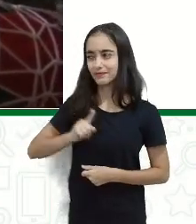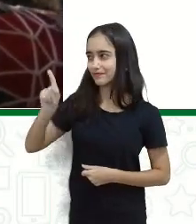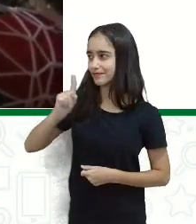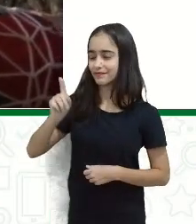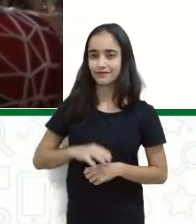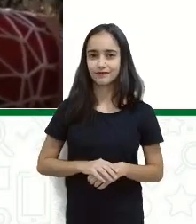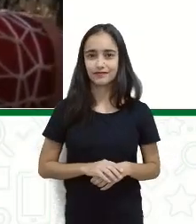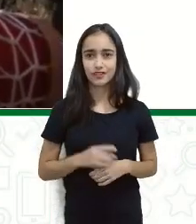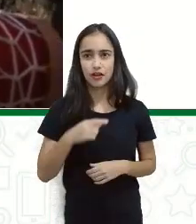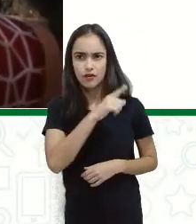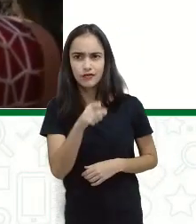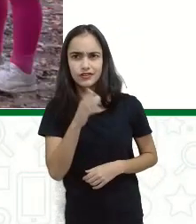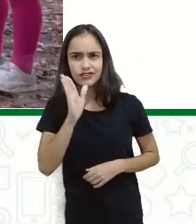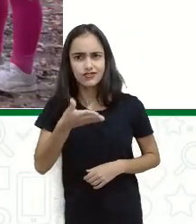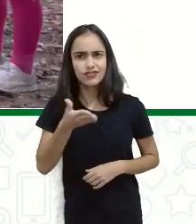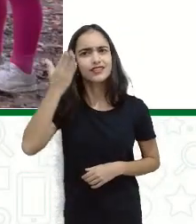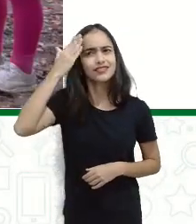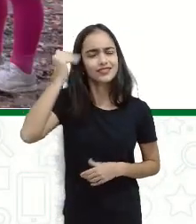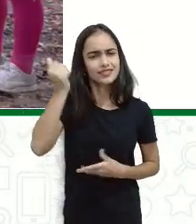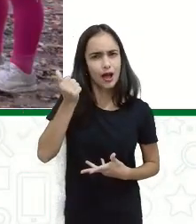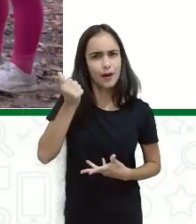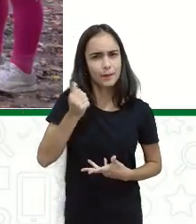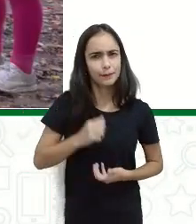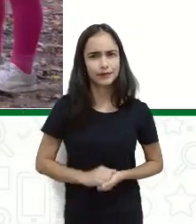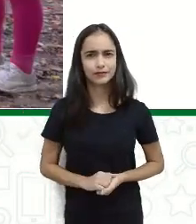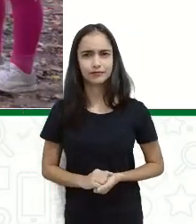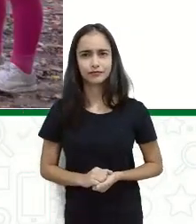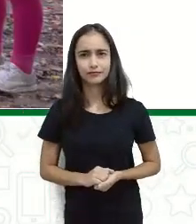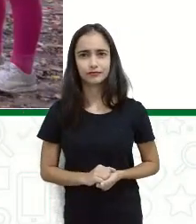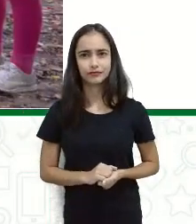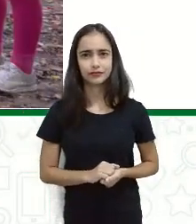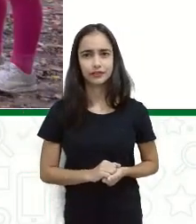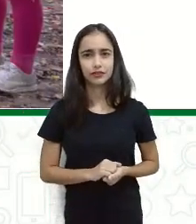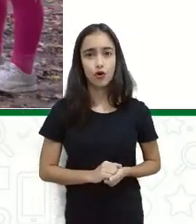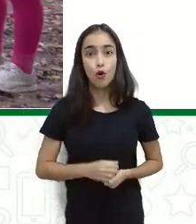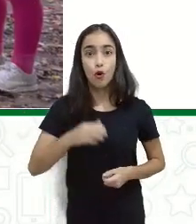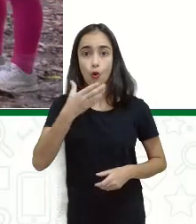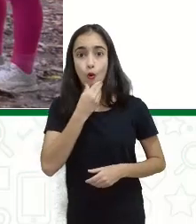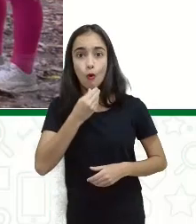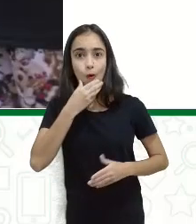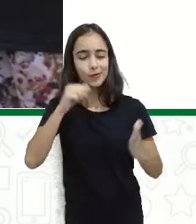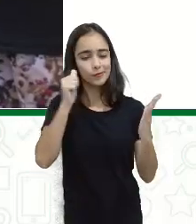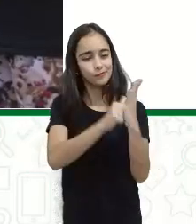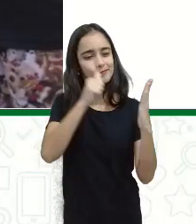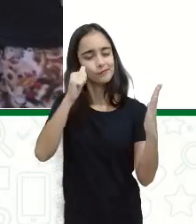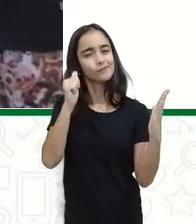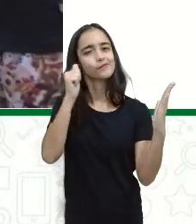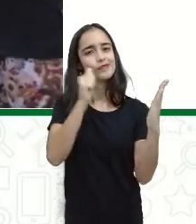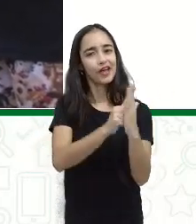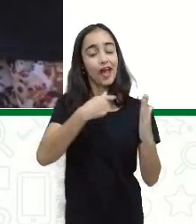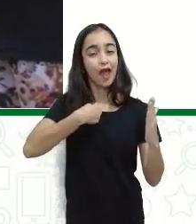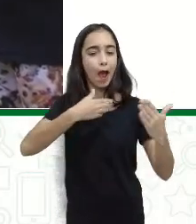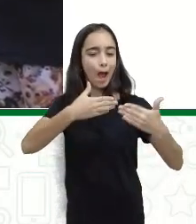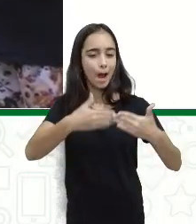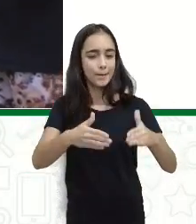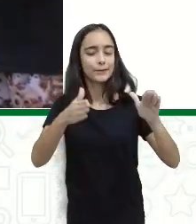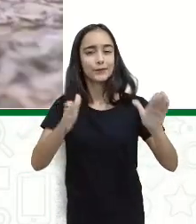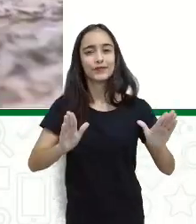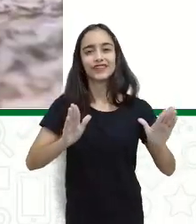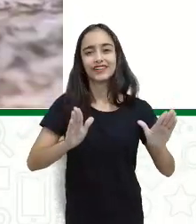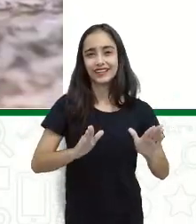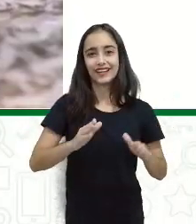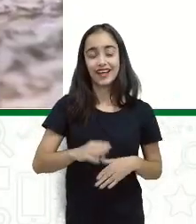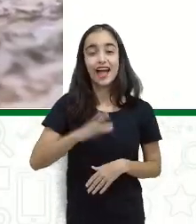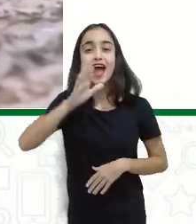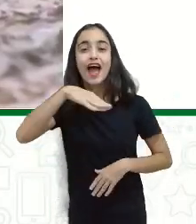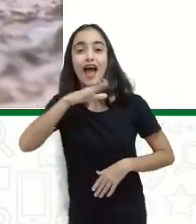Adivinha? Todo mundo conhece! O homem bateu em minha porta e eu abri.